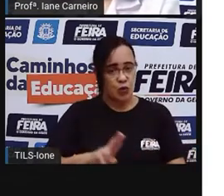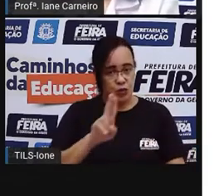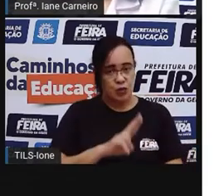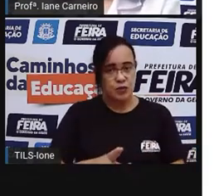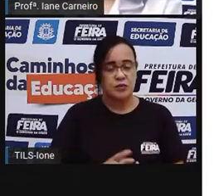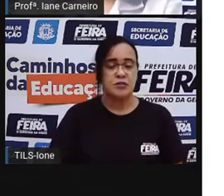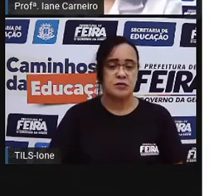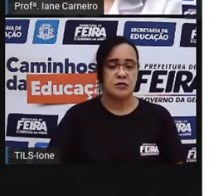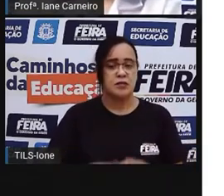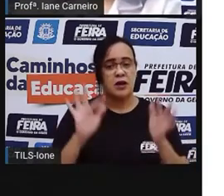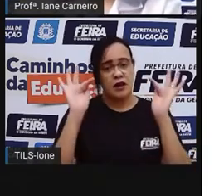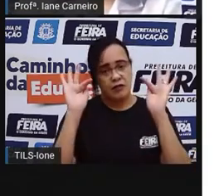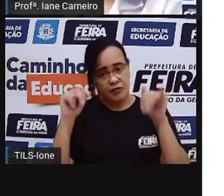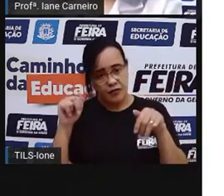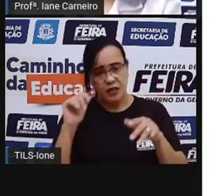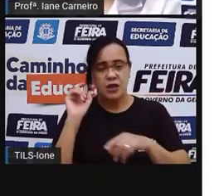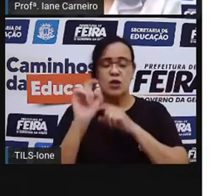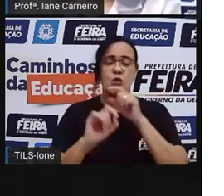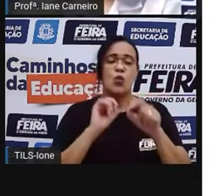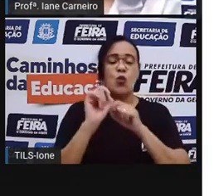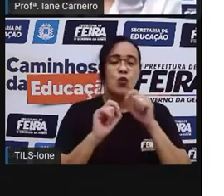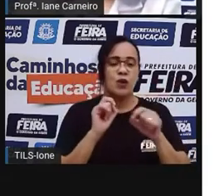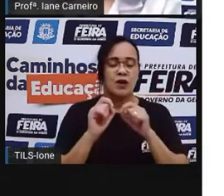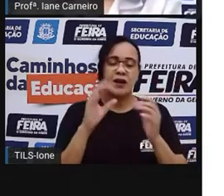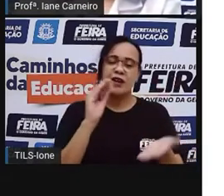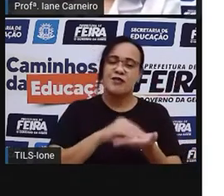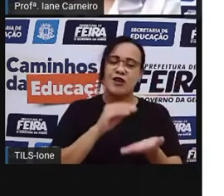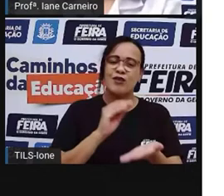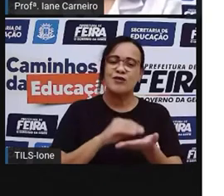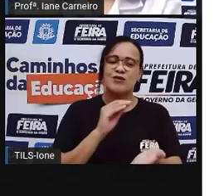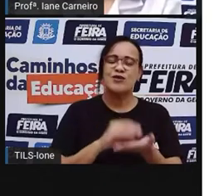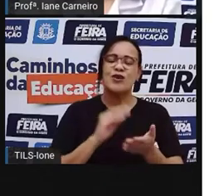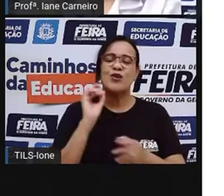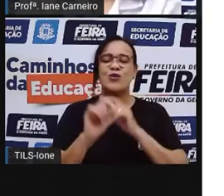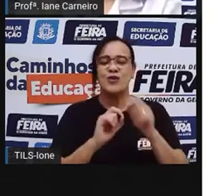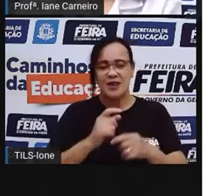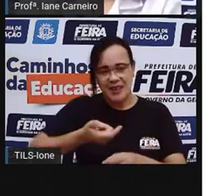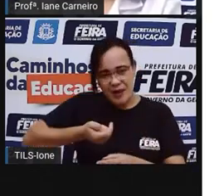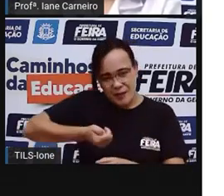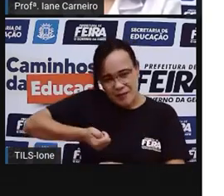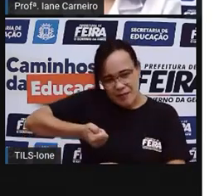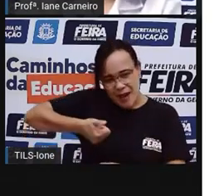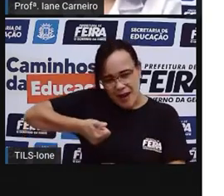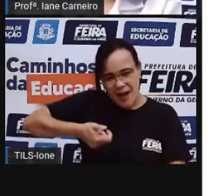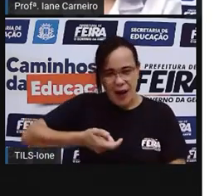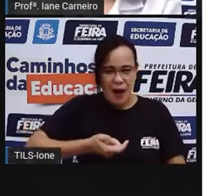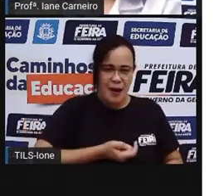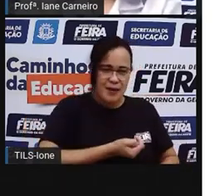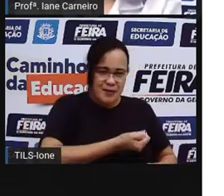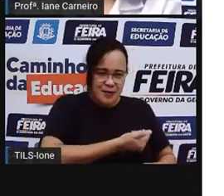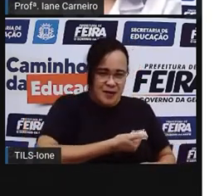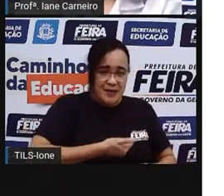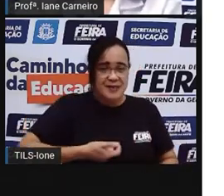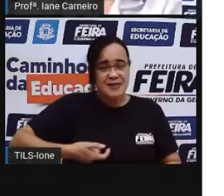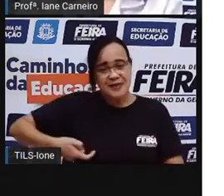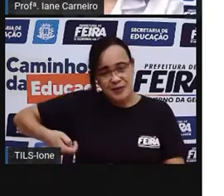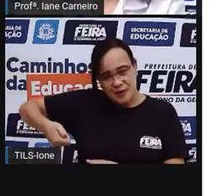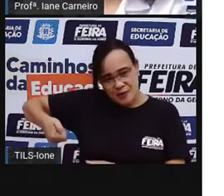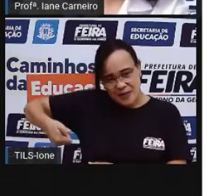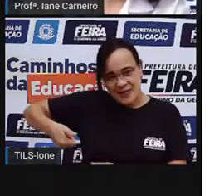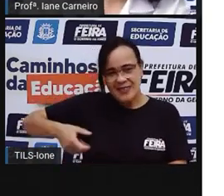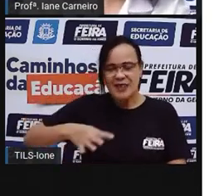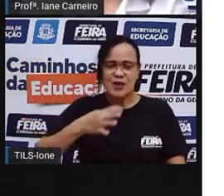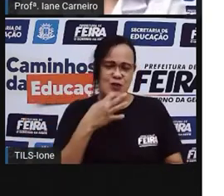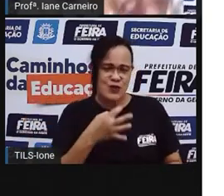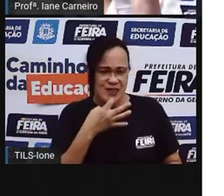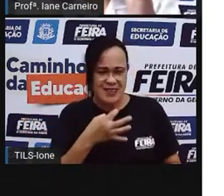E por fim, né? Pra não dizer que faltou uma bola. A gente, ó... A bola que vocês conhecem muito bem aí. A bola de